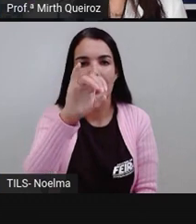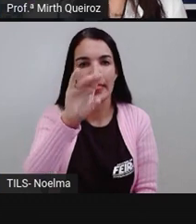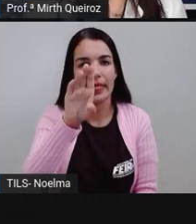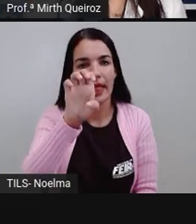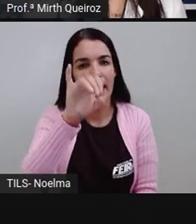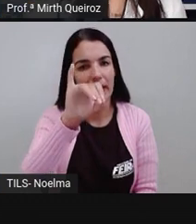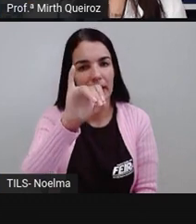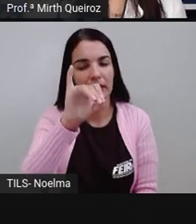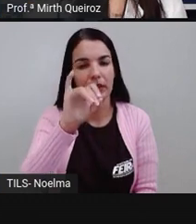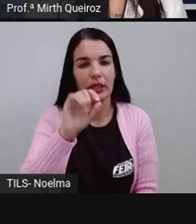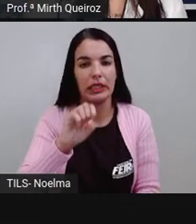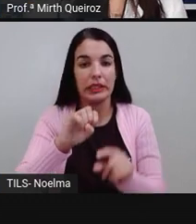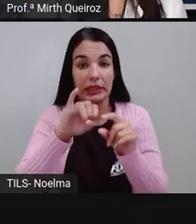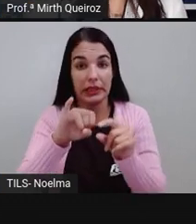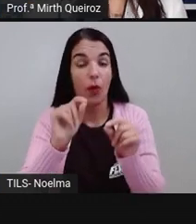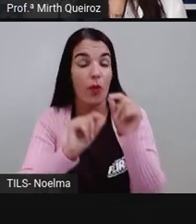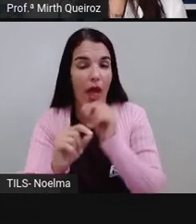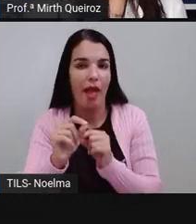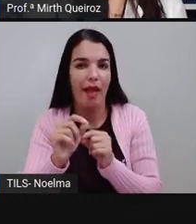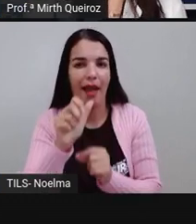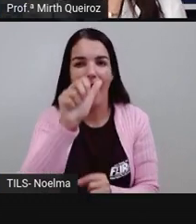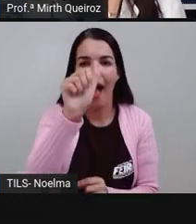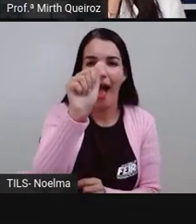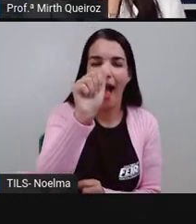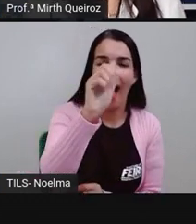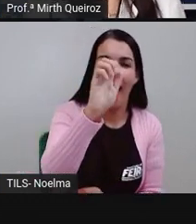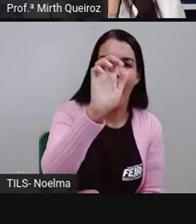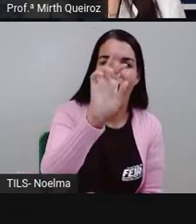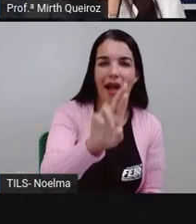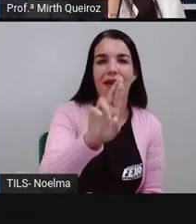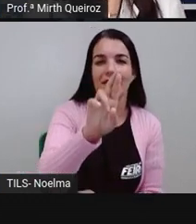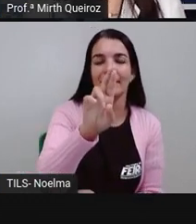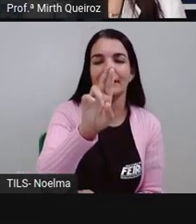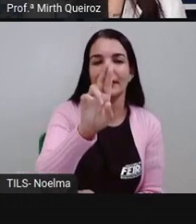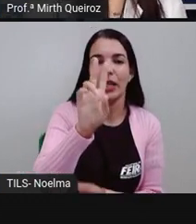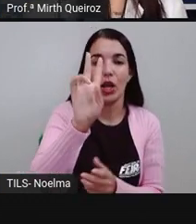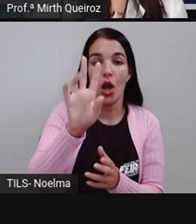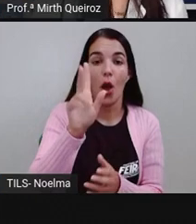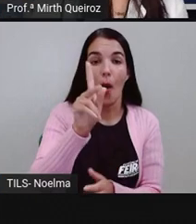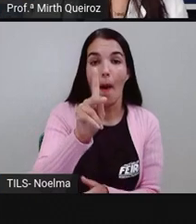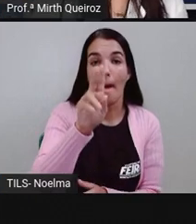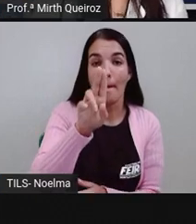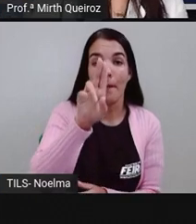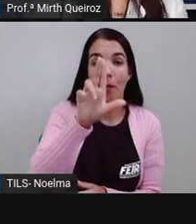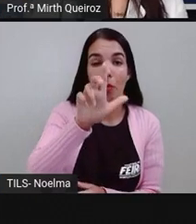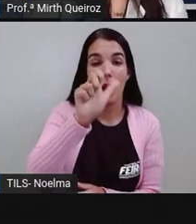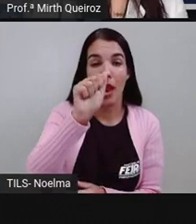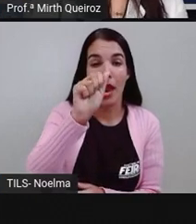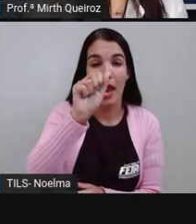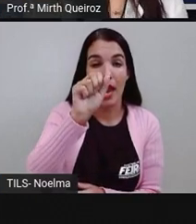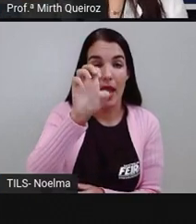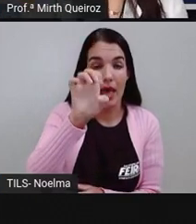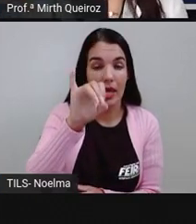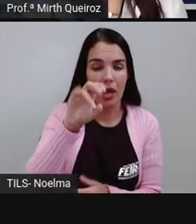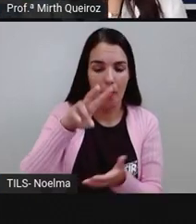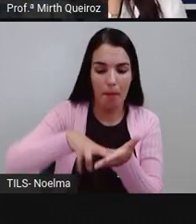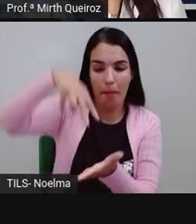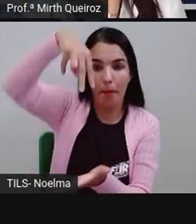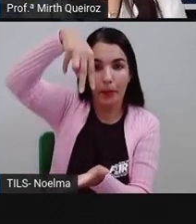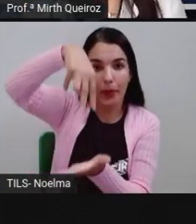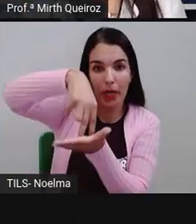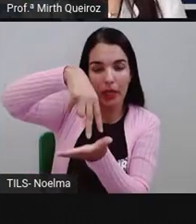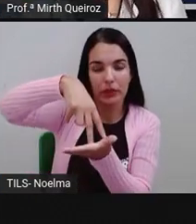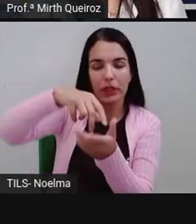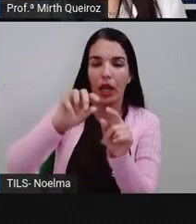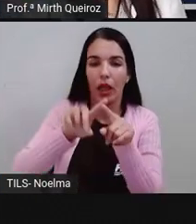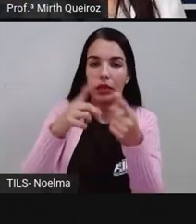cantar. É o verbo cantar. Pulei, o verbo seria o quê? Pular. Então, uma